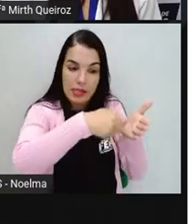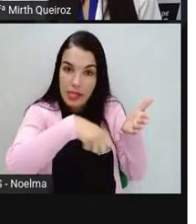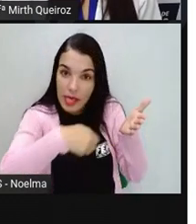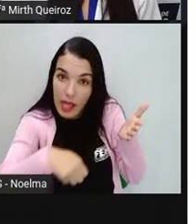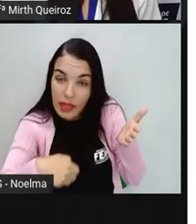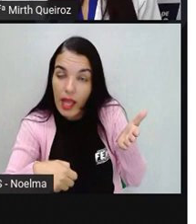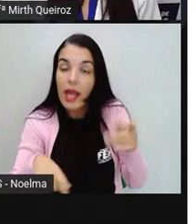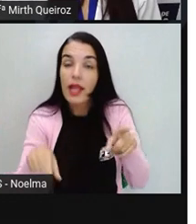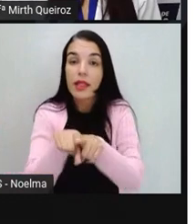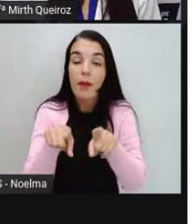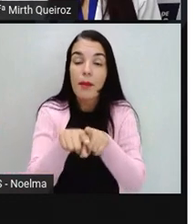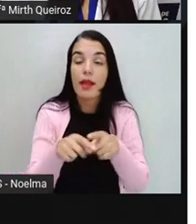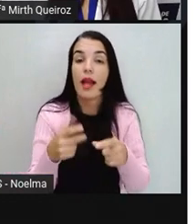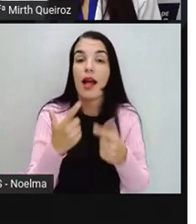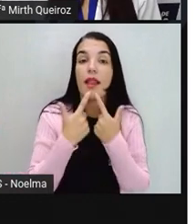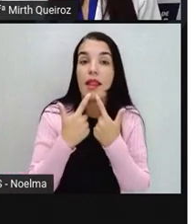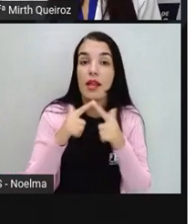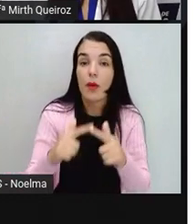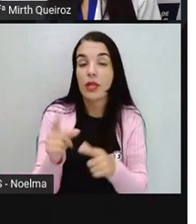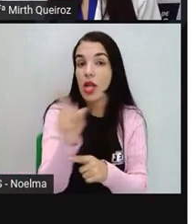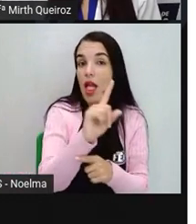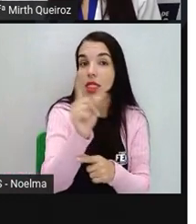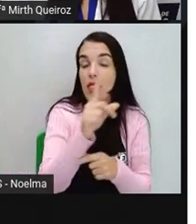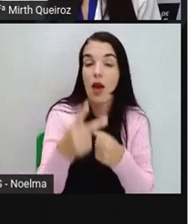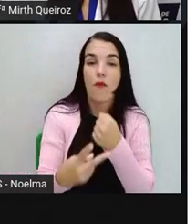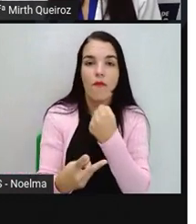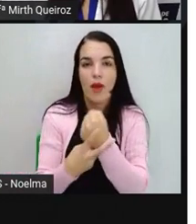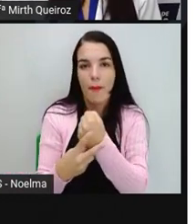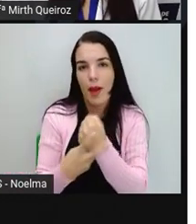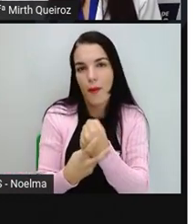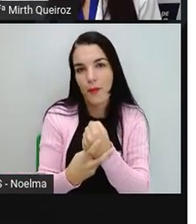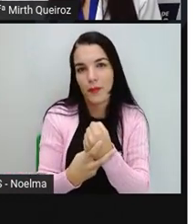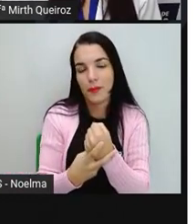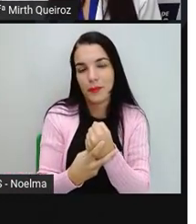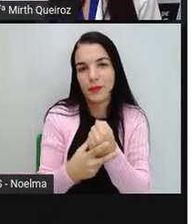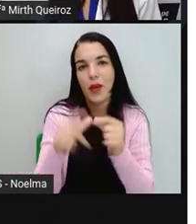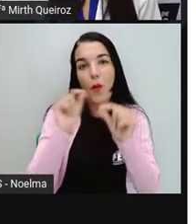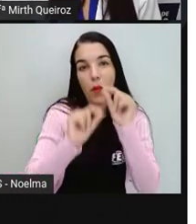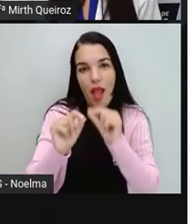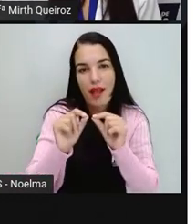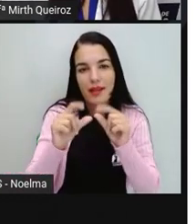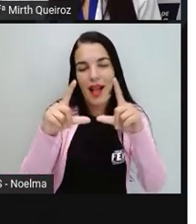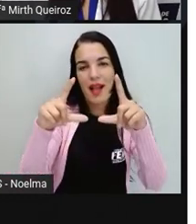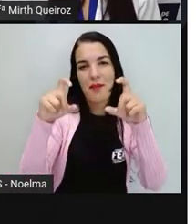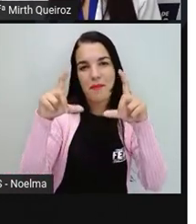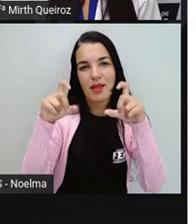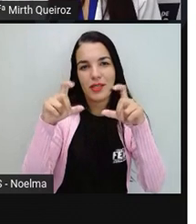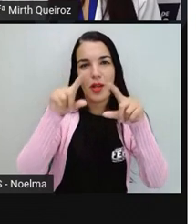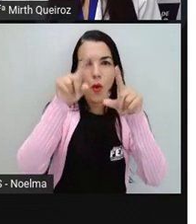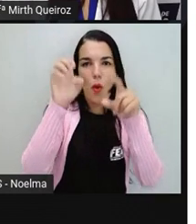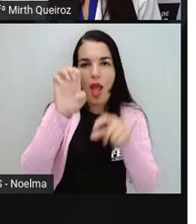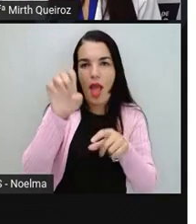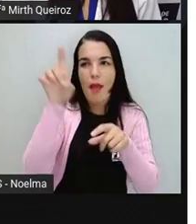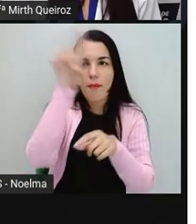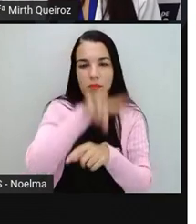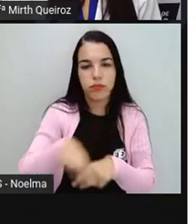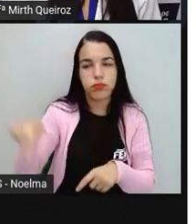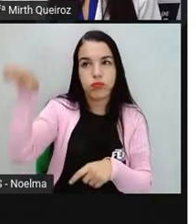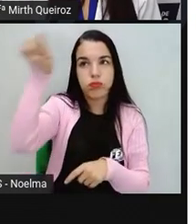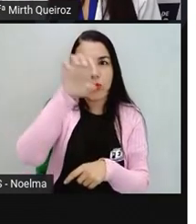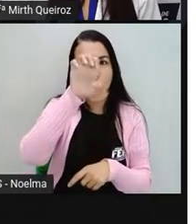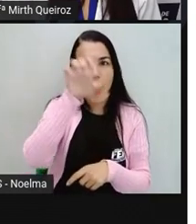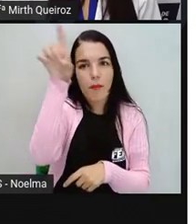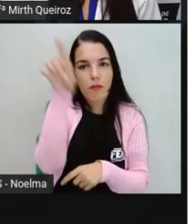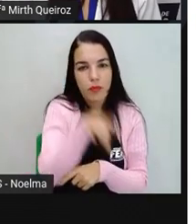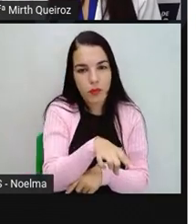ter o escrito, né? Que seria proibido estacionar. Neste caso, nós teremos uma linguagem mista, onde